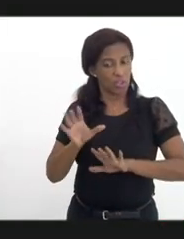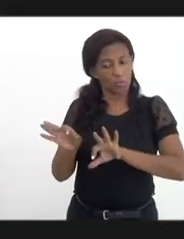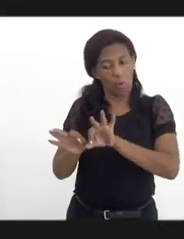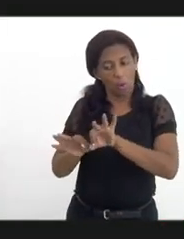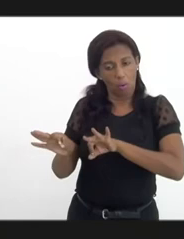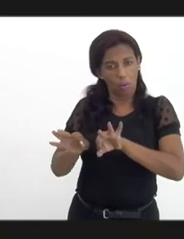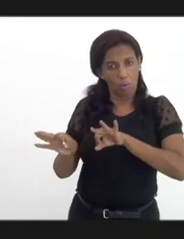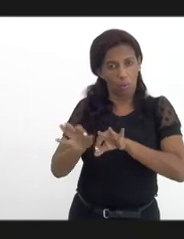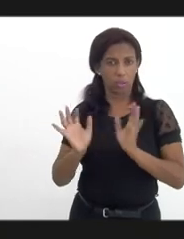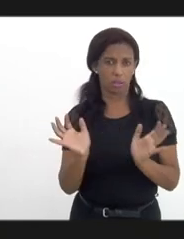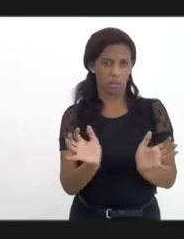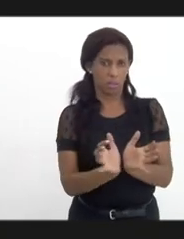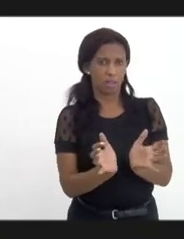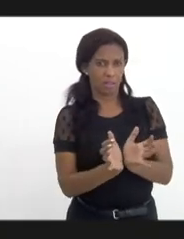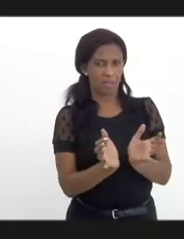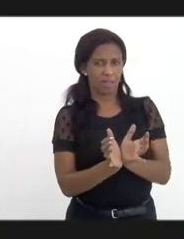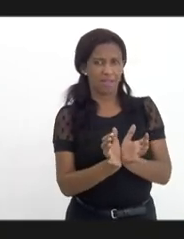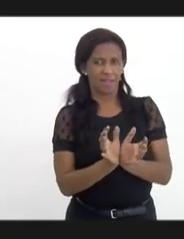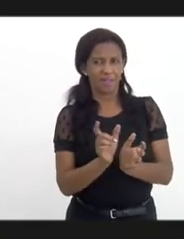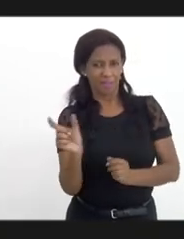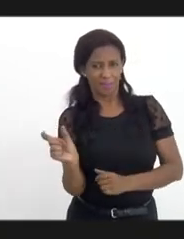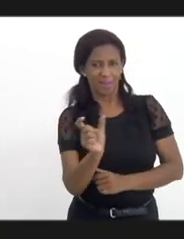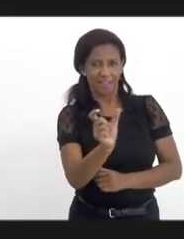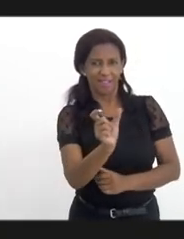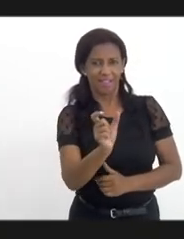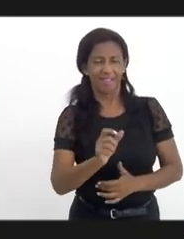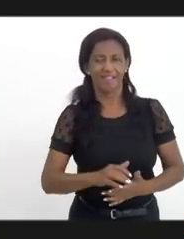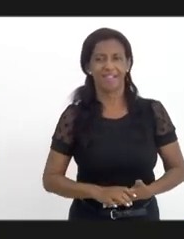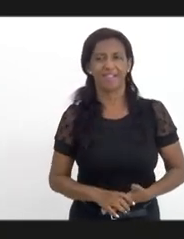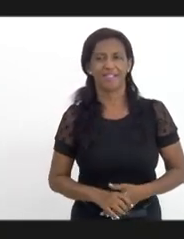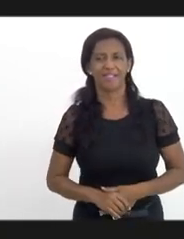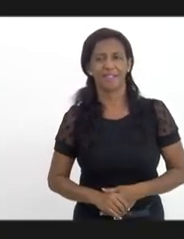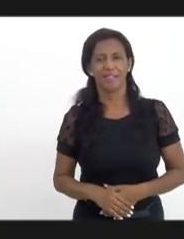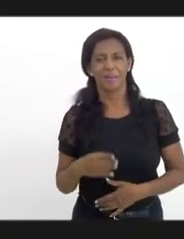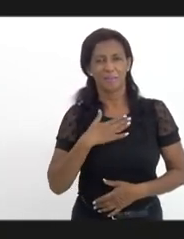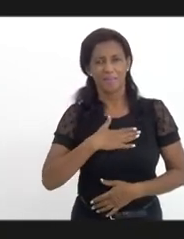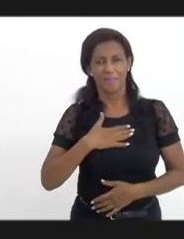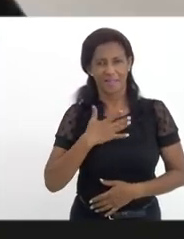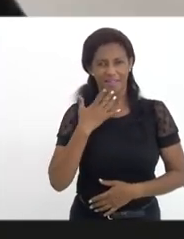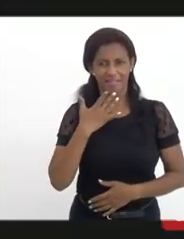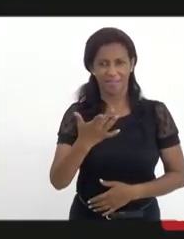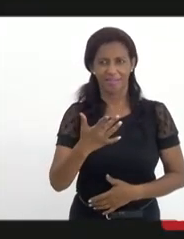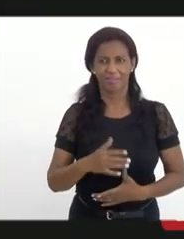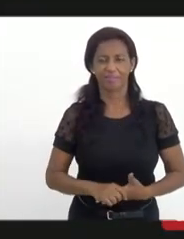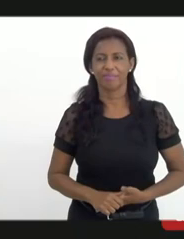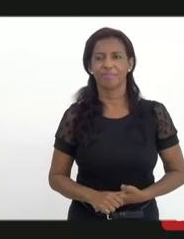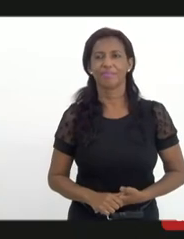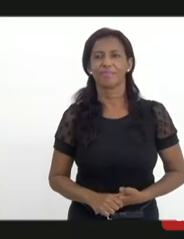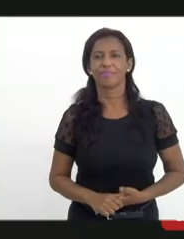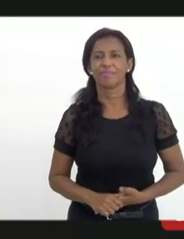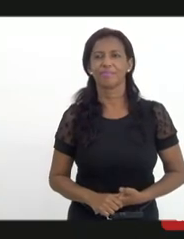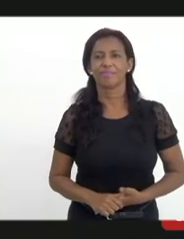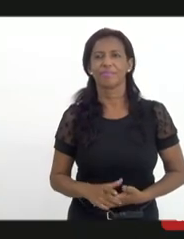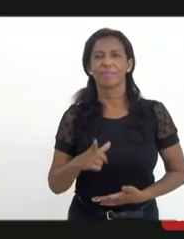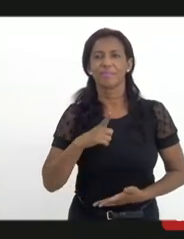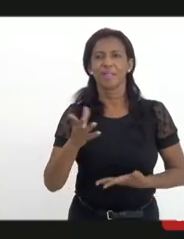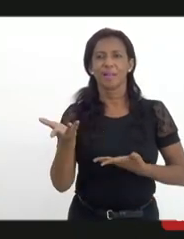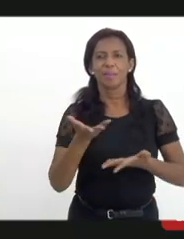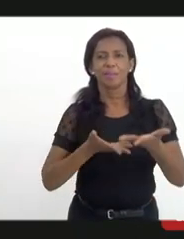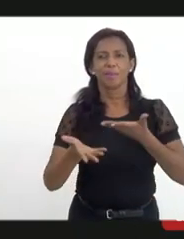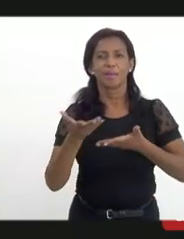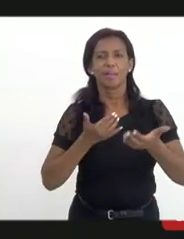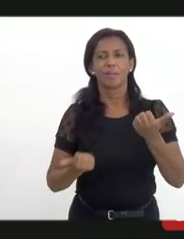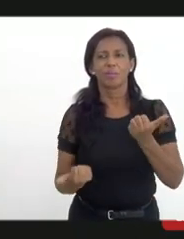equipe, tá? Só isso aí, adianta mesmo que eu queria fazer que eu esqueci de falar com vocês. Obrigado. Ok. Tem aqui a participação do